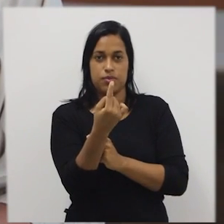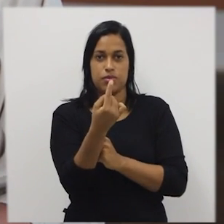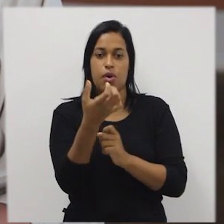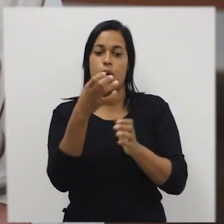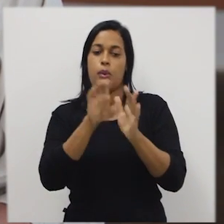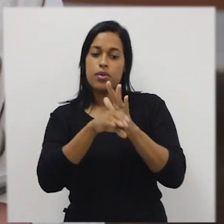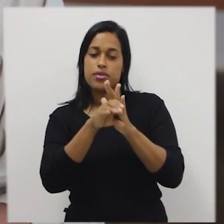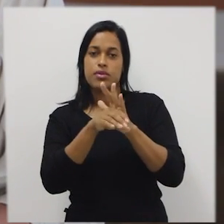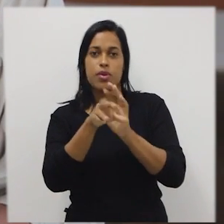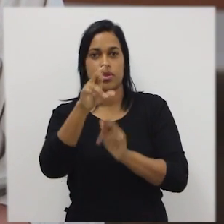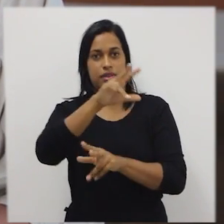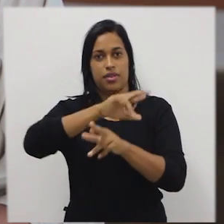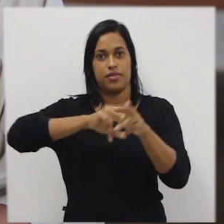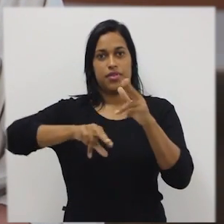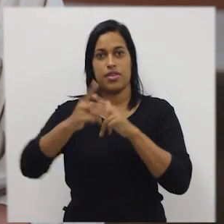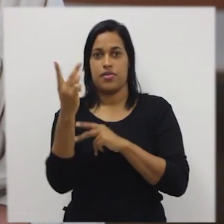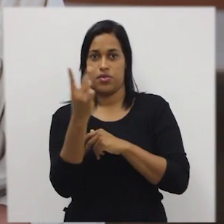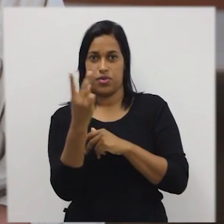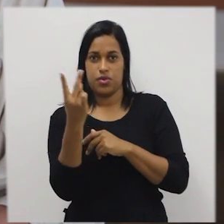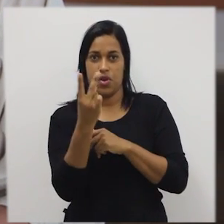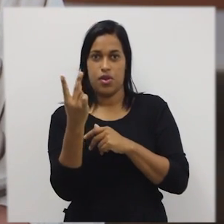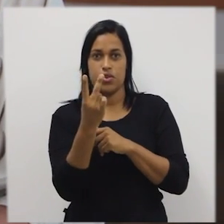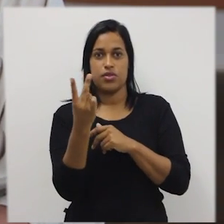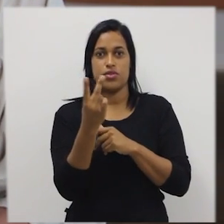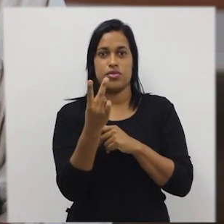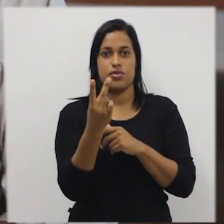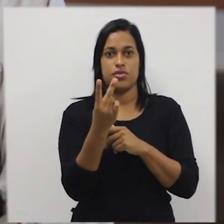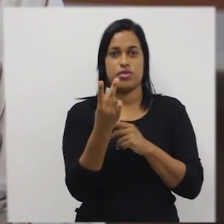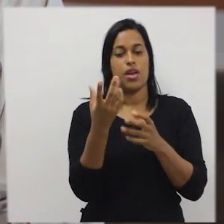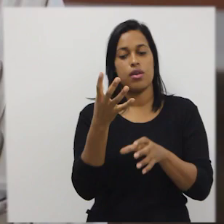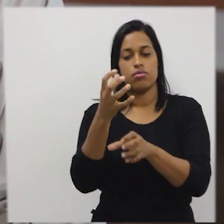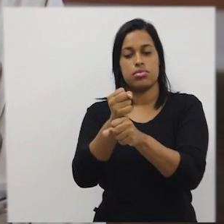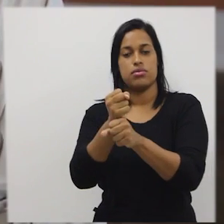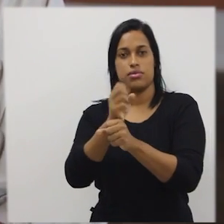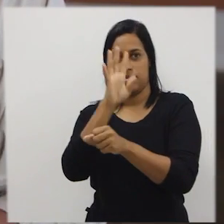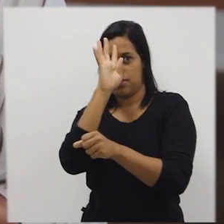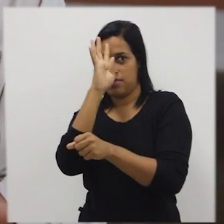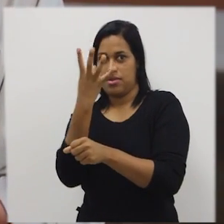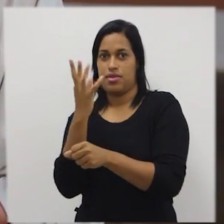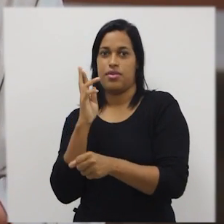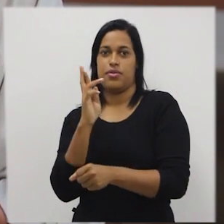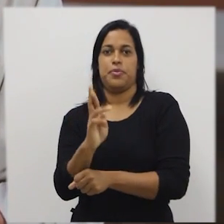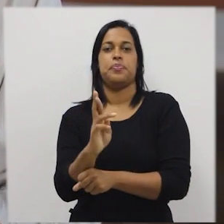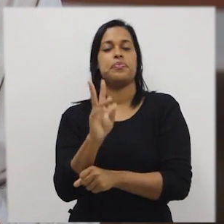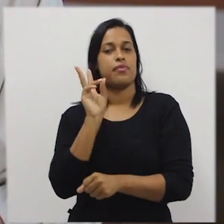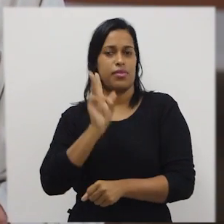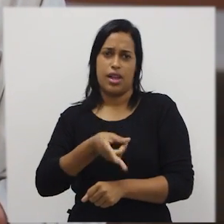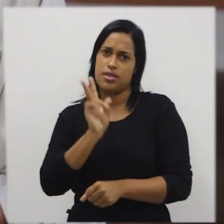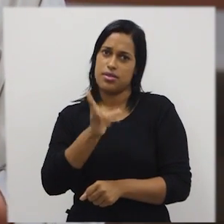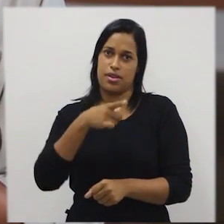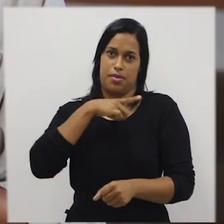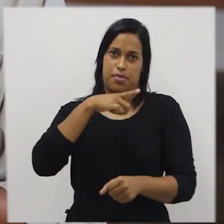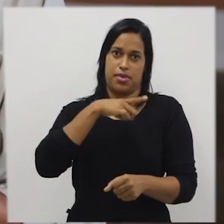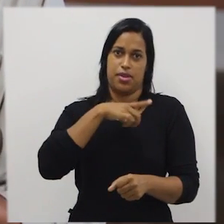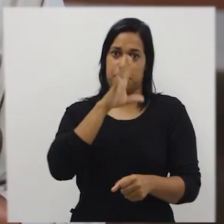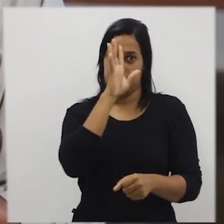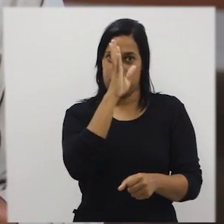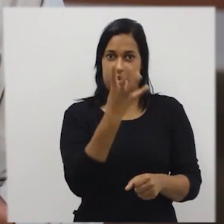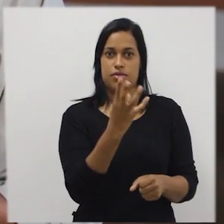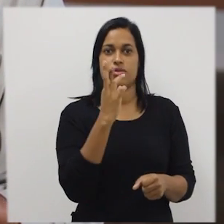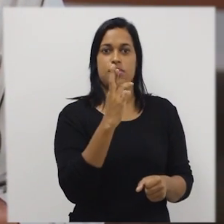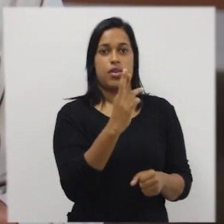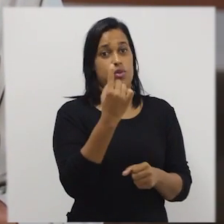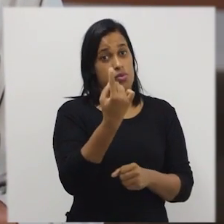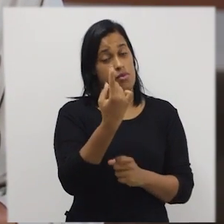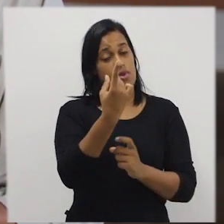da variável 2 e o resultado vai armazenar na variável soma. Então, sempre que nós queremos atribuir o resultado